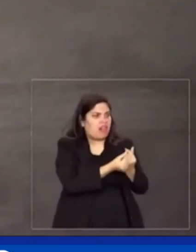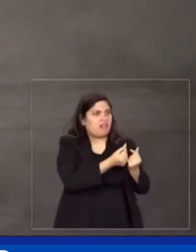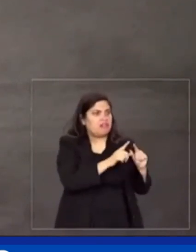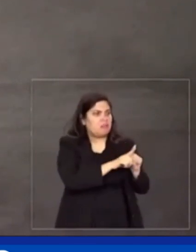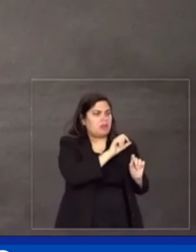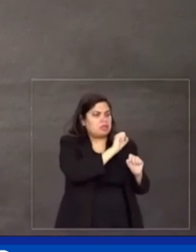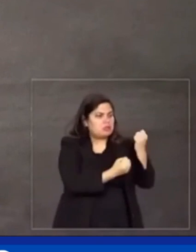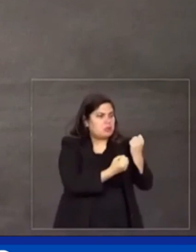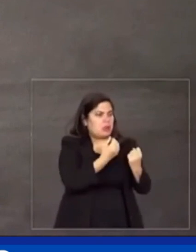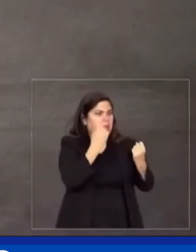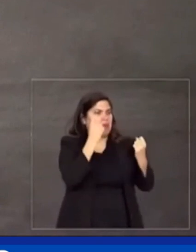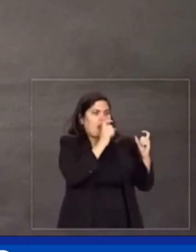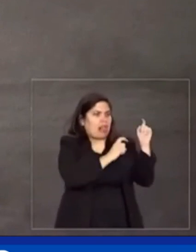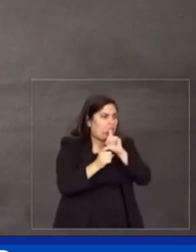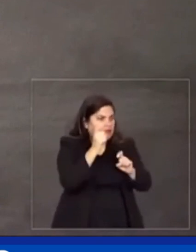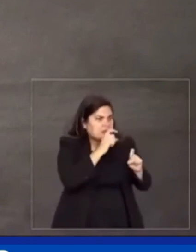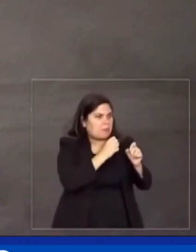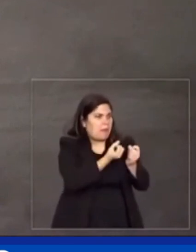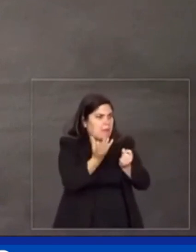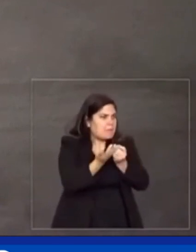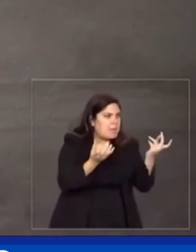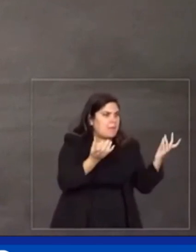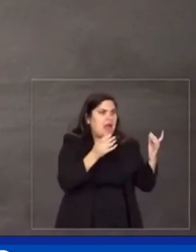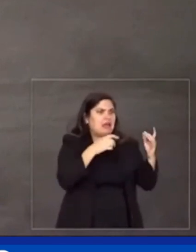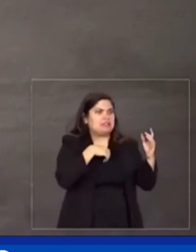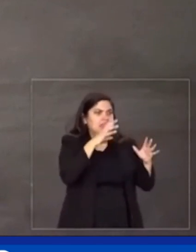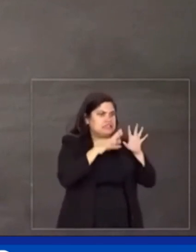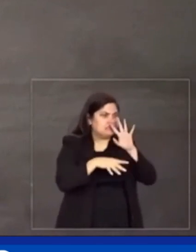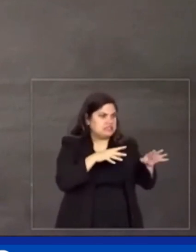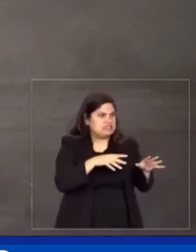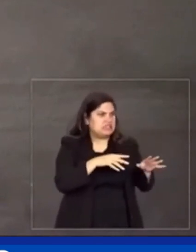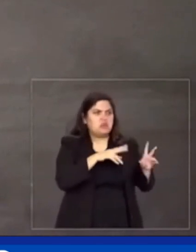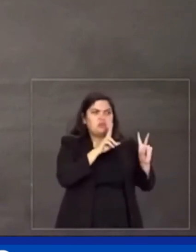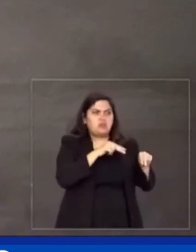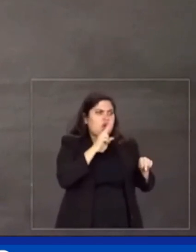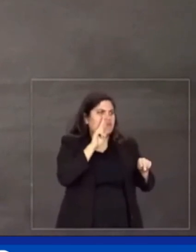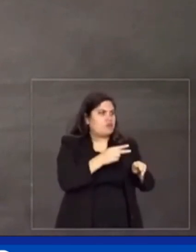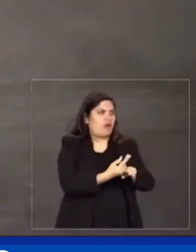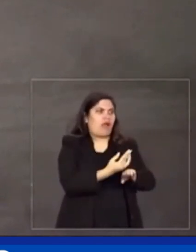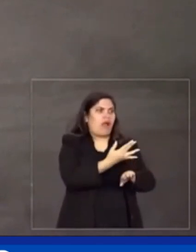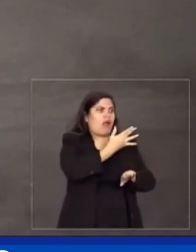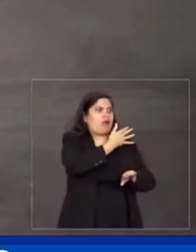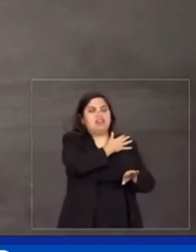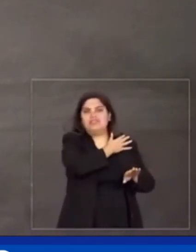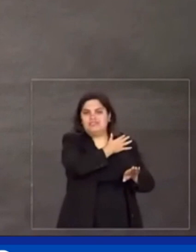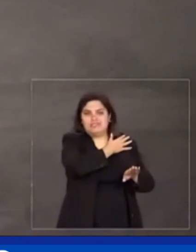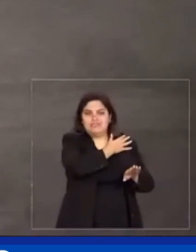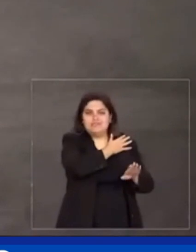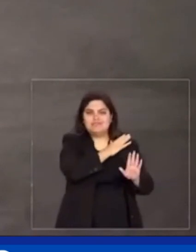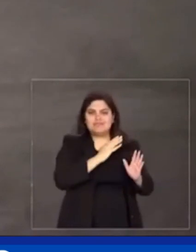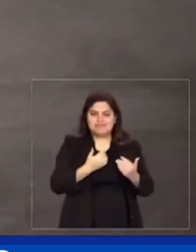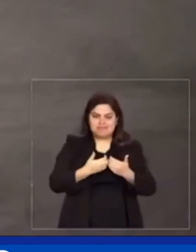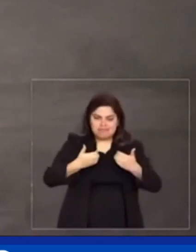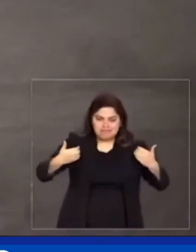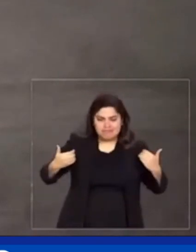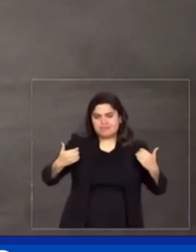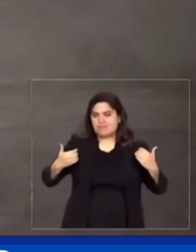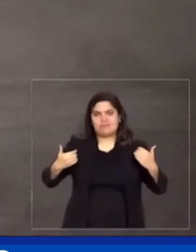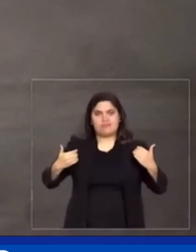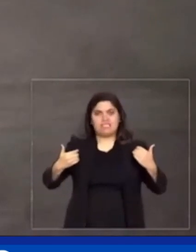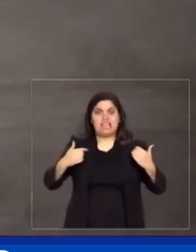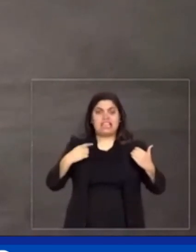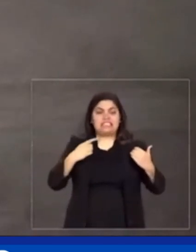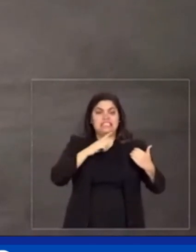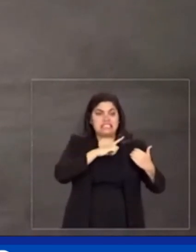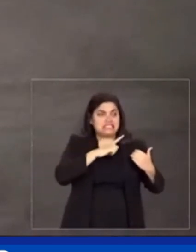indústria de mentiras e calúnias jamais vista ao longo da nossa história. Não foram poucas as tentativas